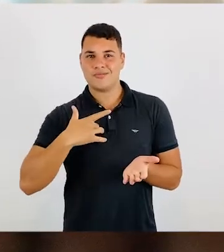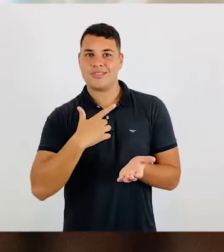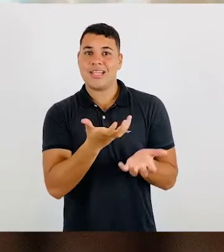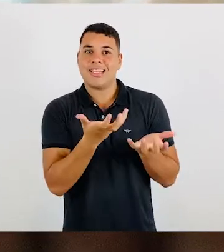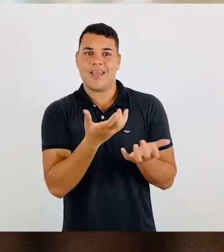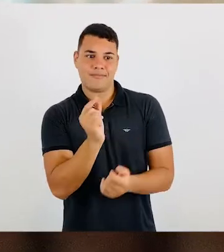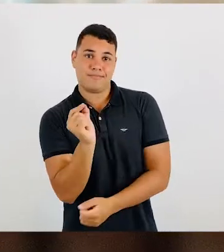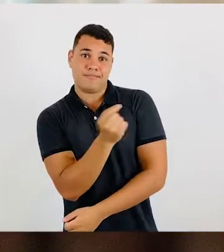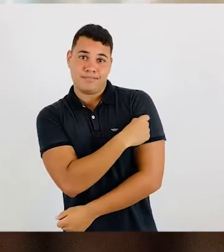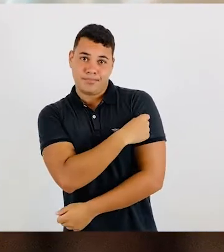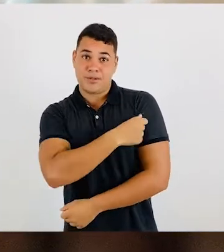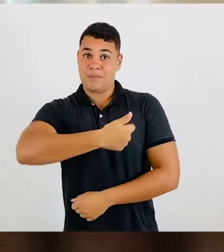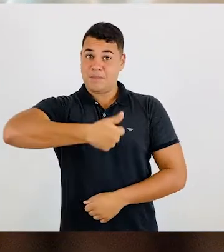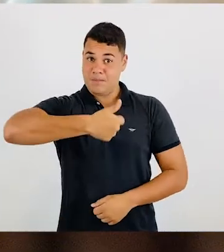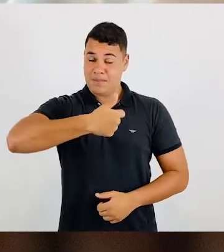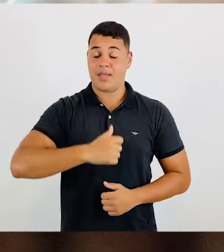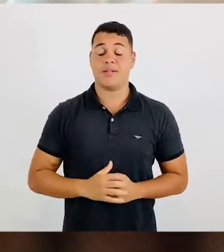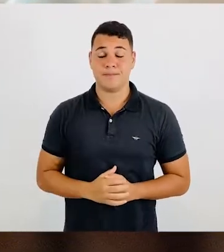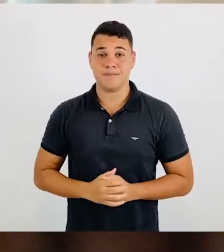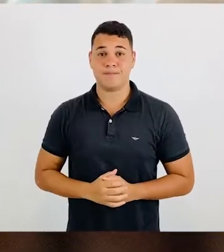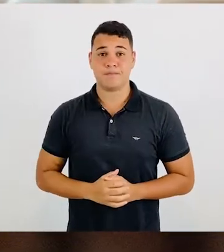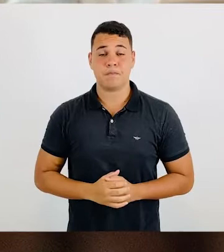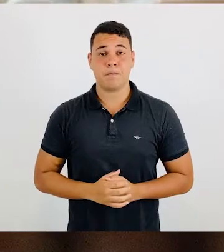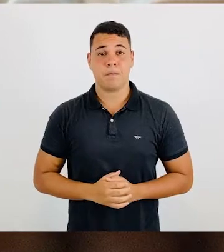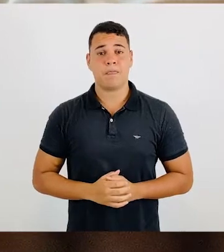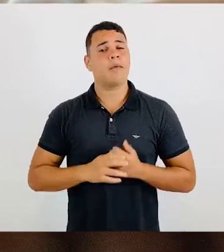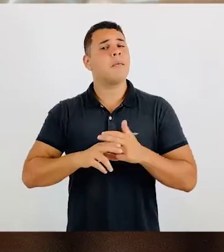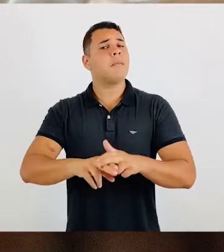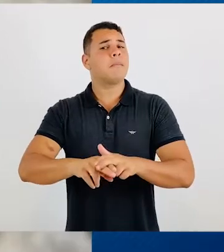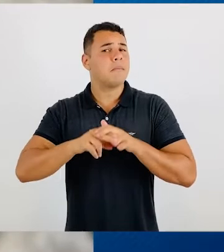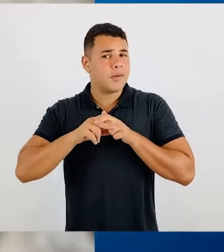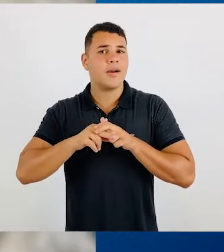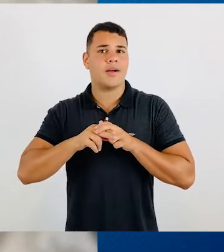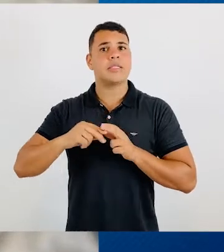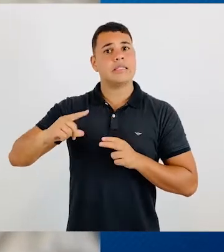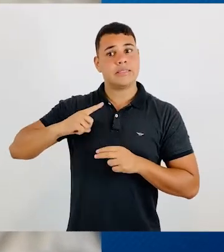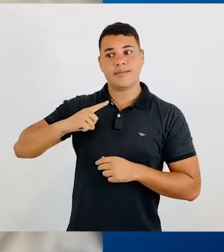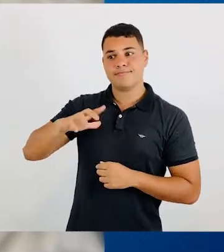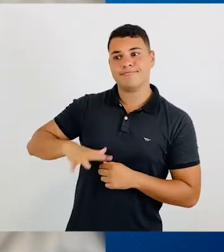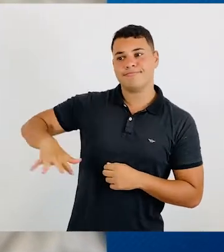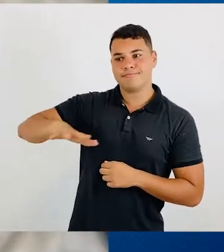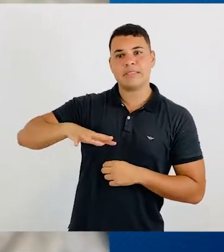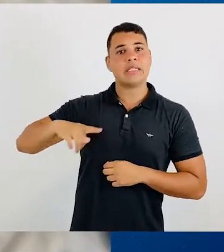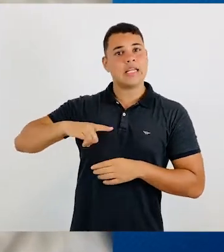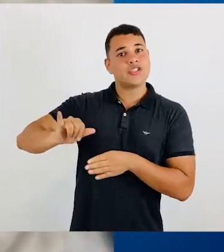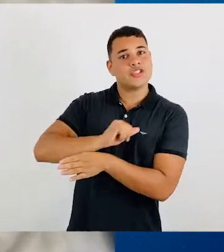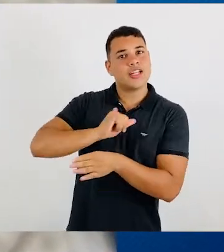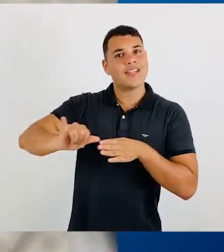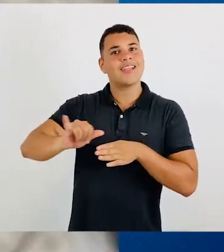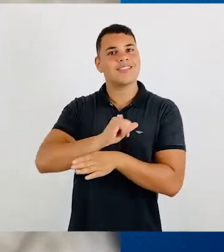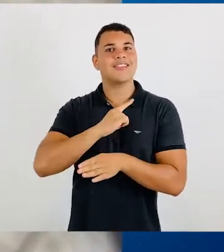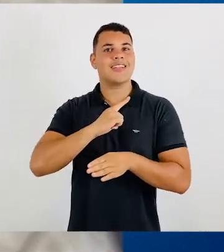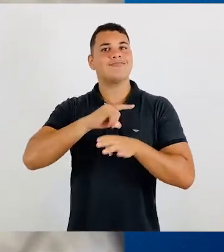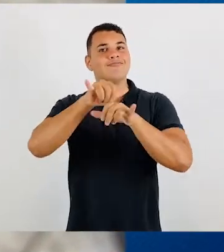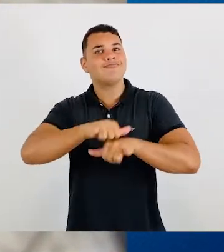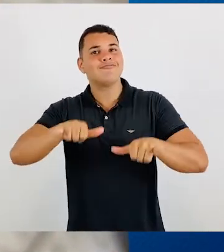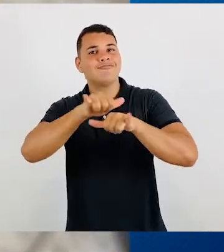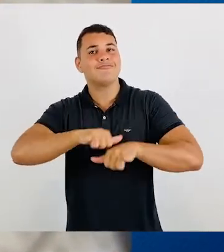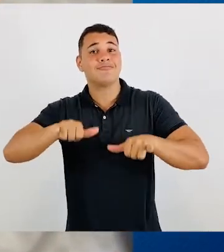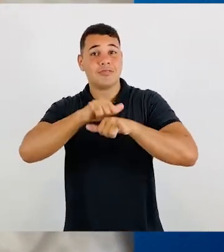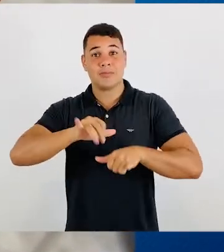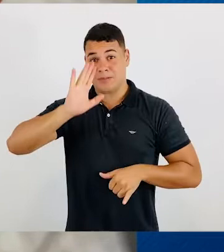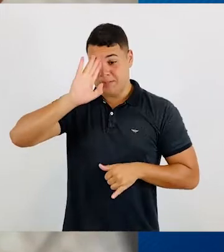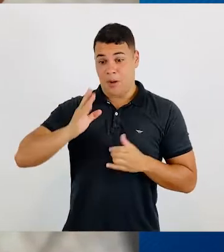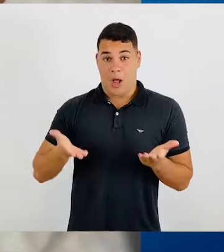dose, tem muita gente indo buscar a sua primeira dose. Isso se deve muito a algumas políticas que a gente tem adotado, né? Por